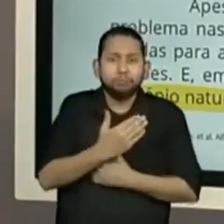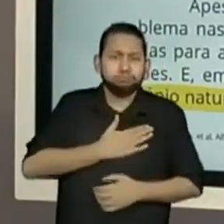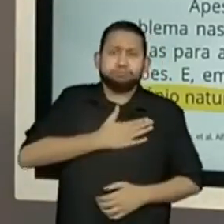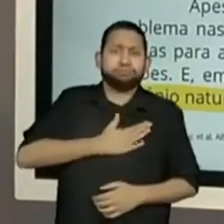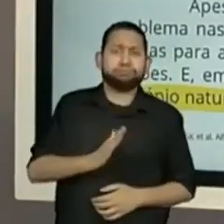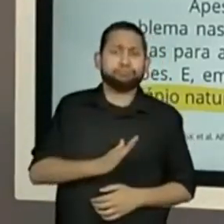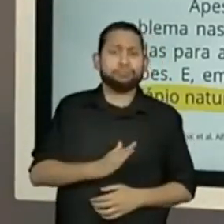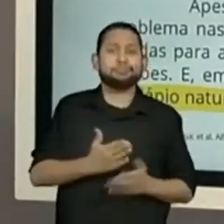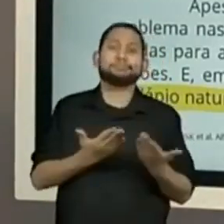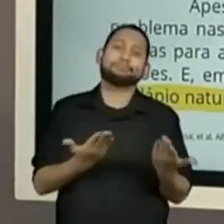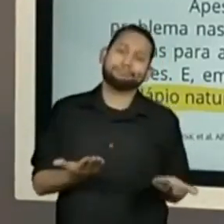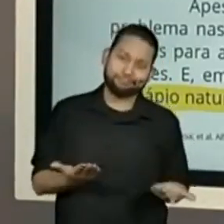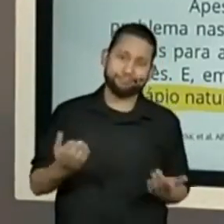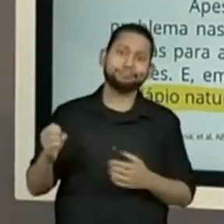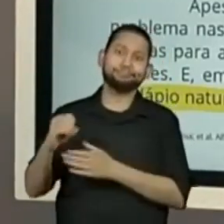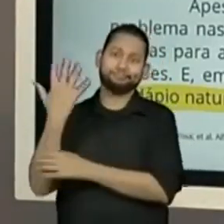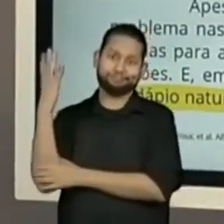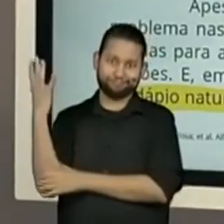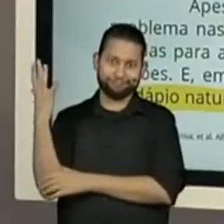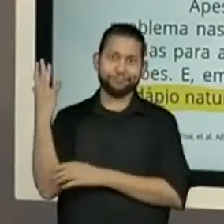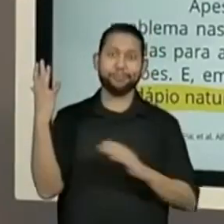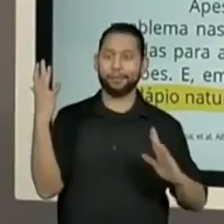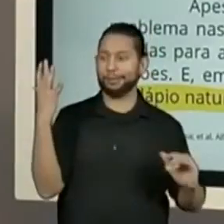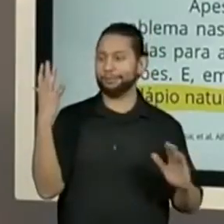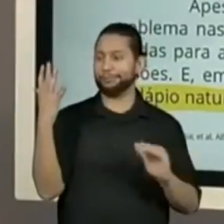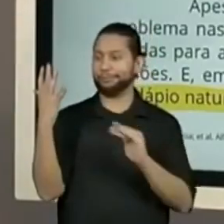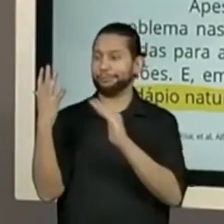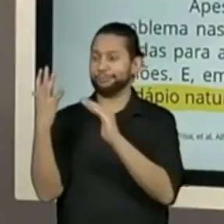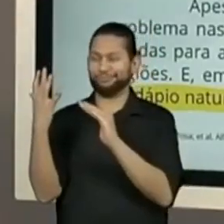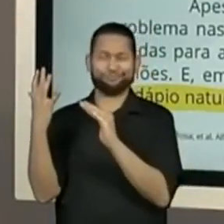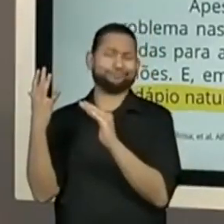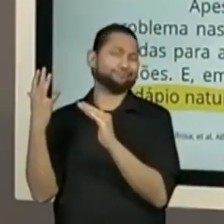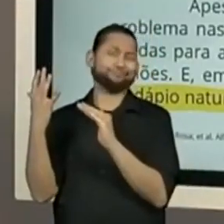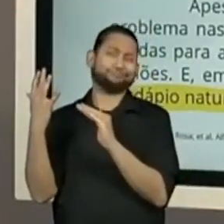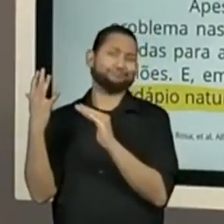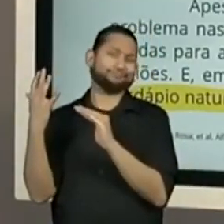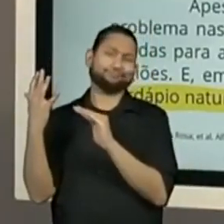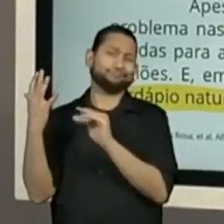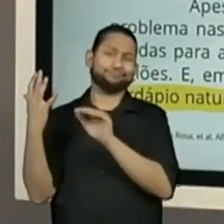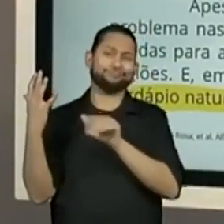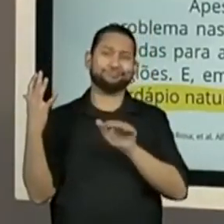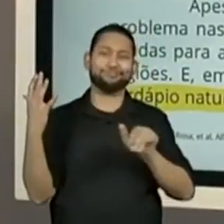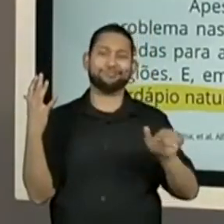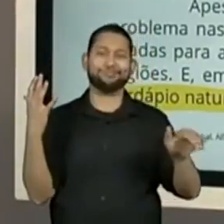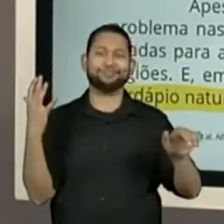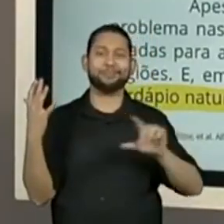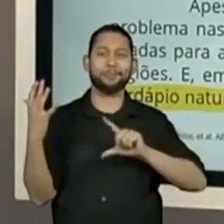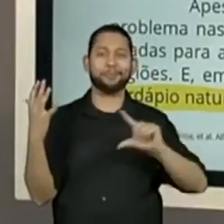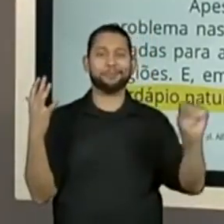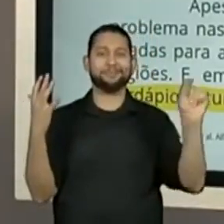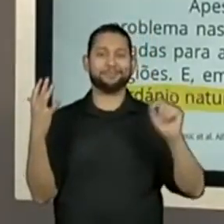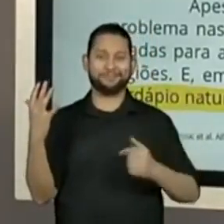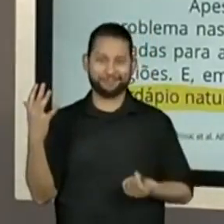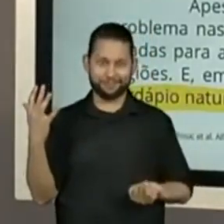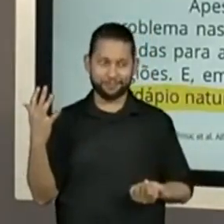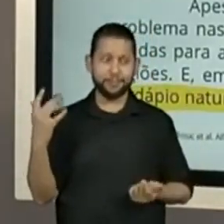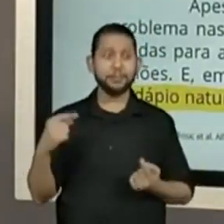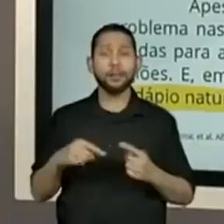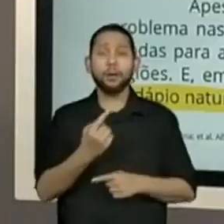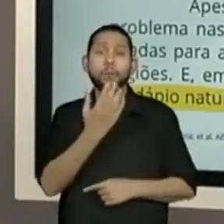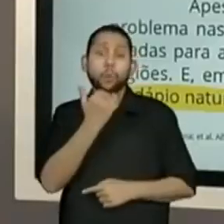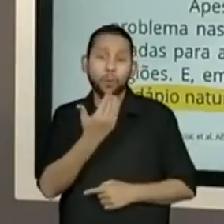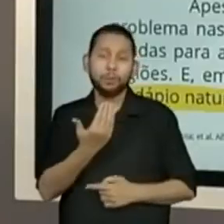Então, essas informações, esse parágrafo, são informações que têm que ser compreendidas. Então, não fazem parte do grupo das informações